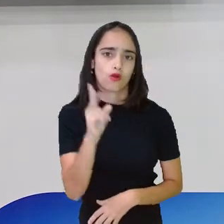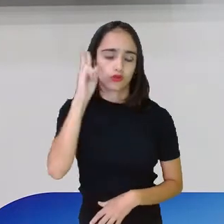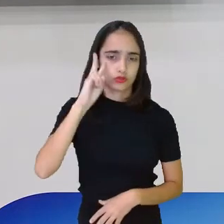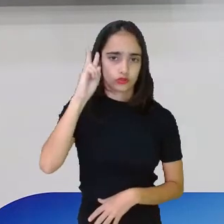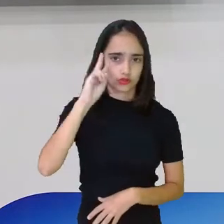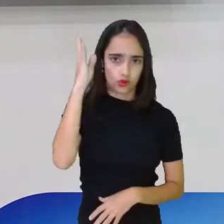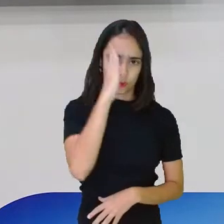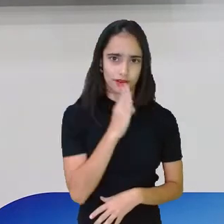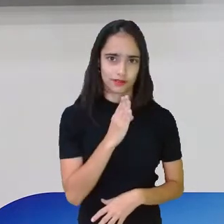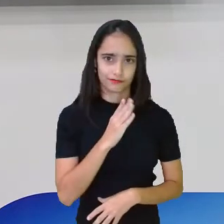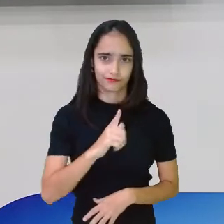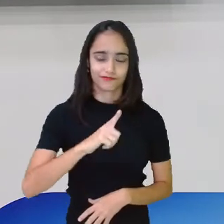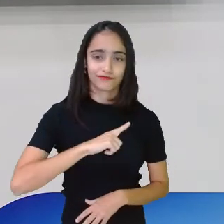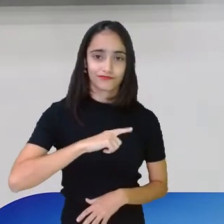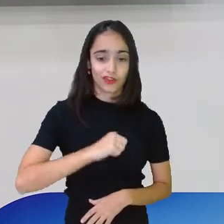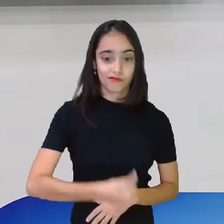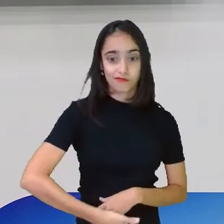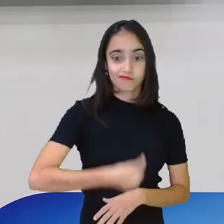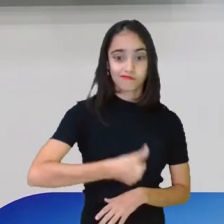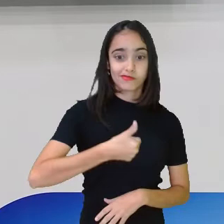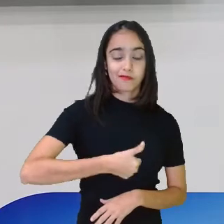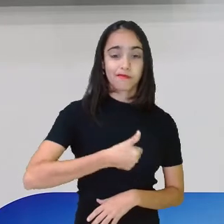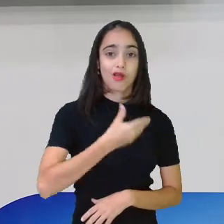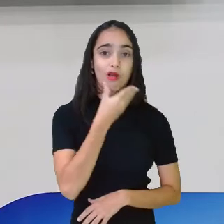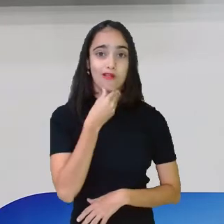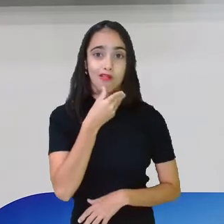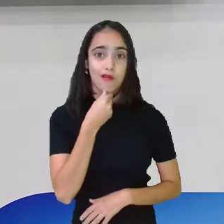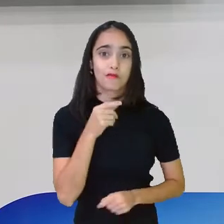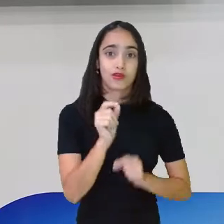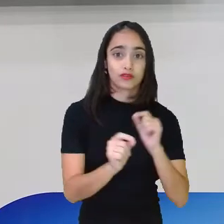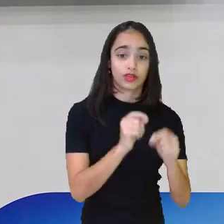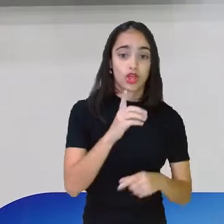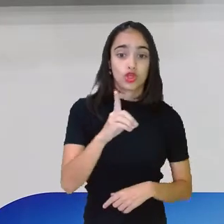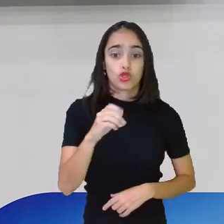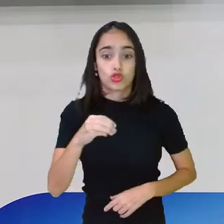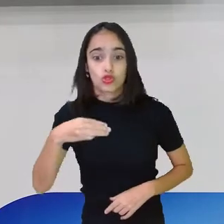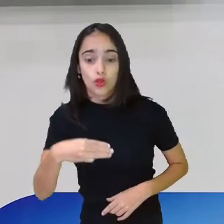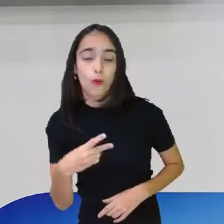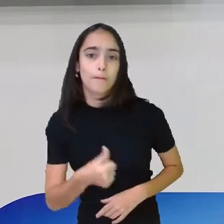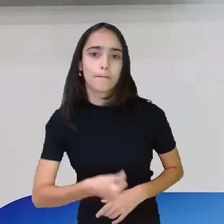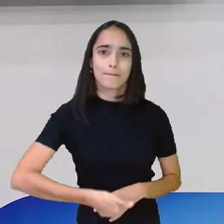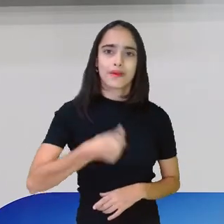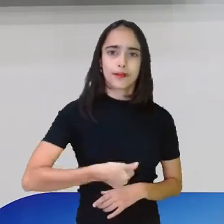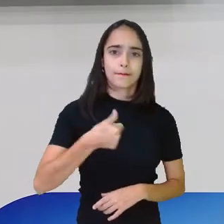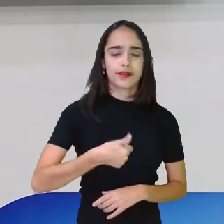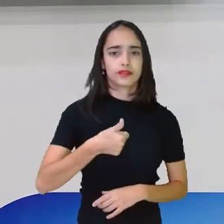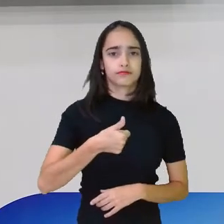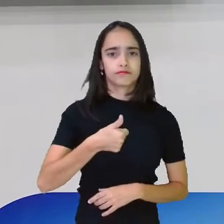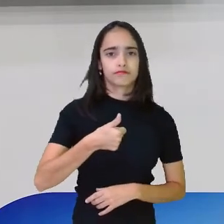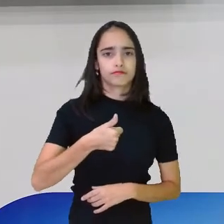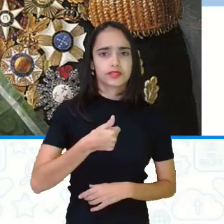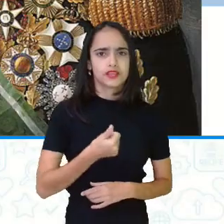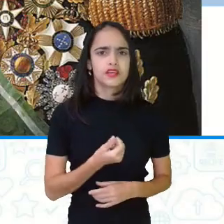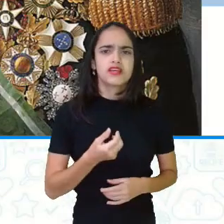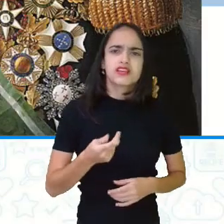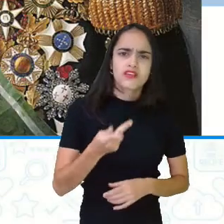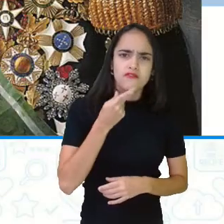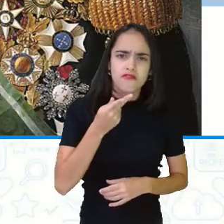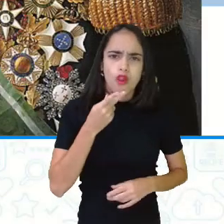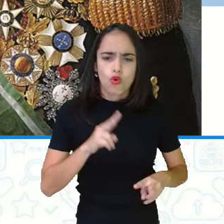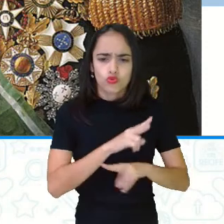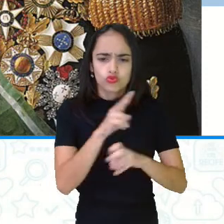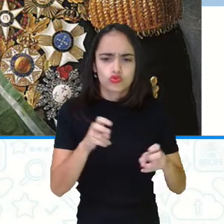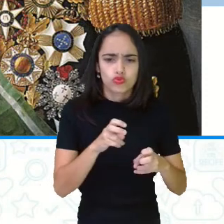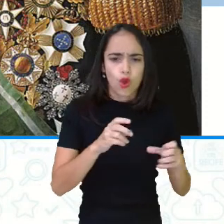A gente teve o nosso primeiro imperador do Brasil, que foi Dom Pedro I, que foi ele que declarou a independência do